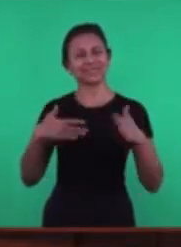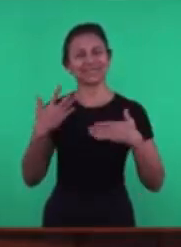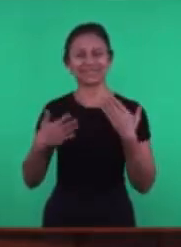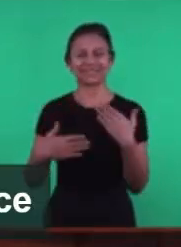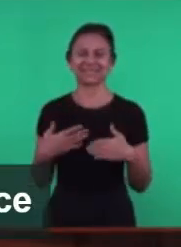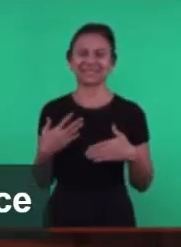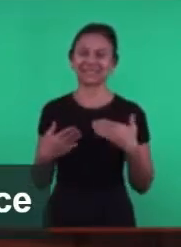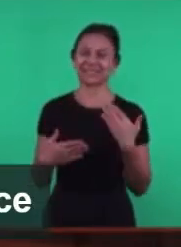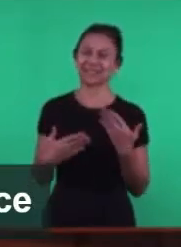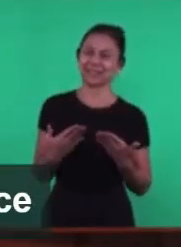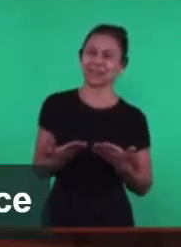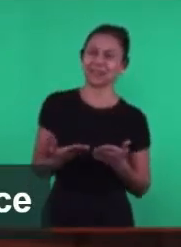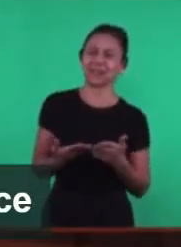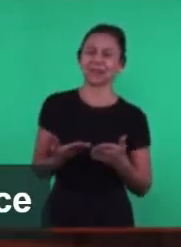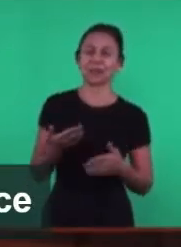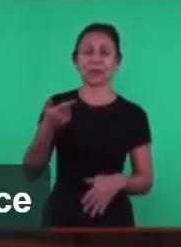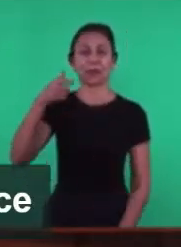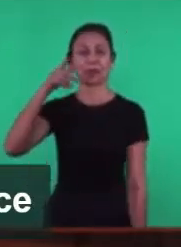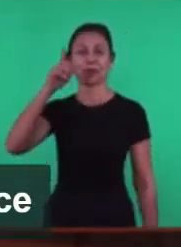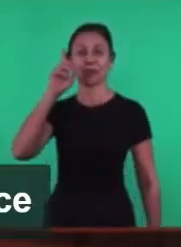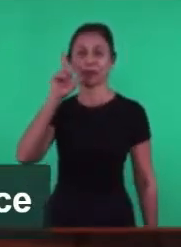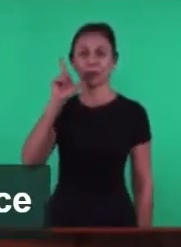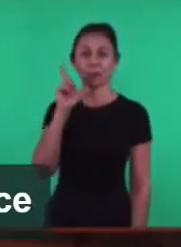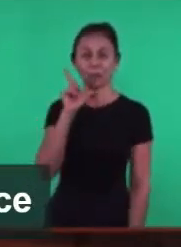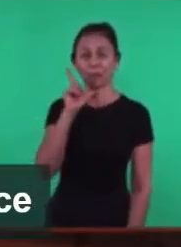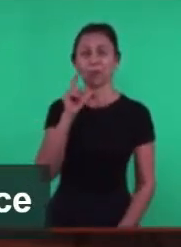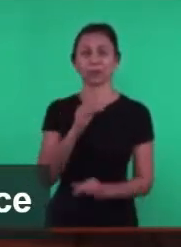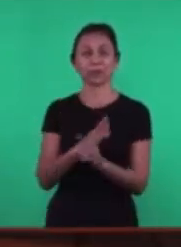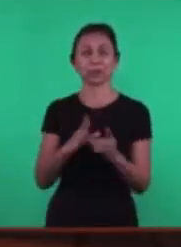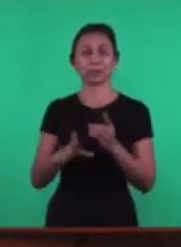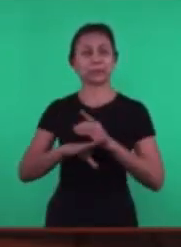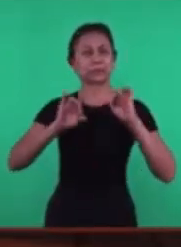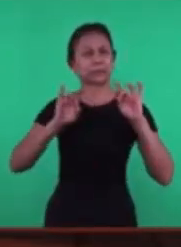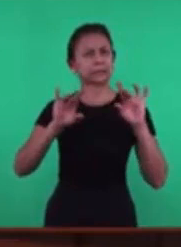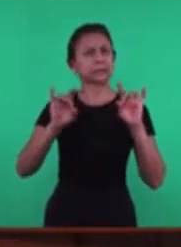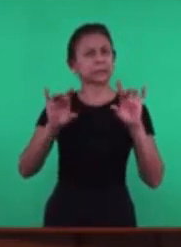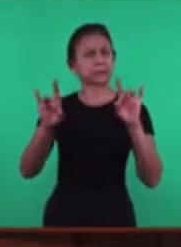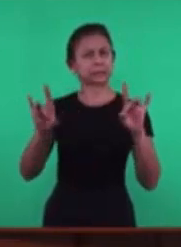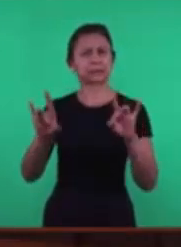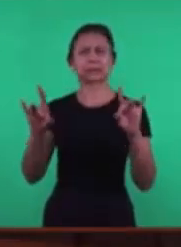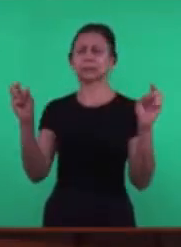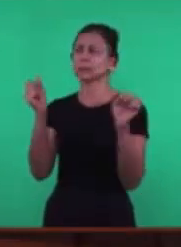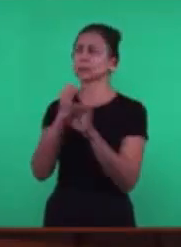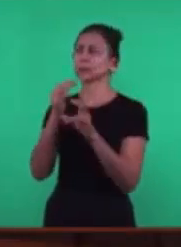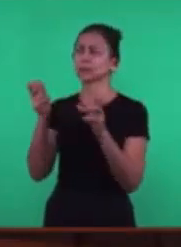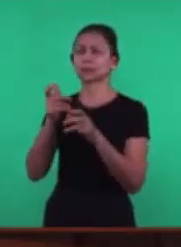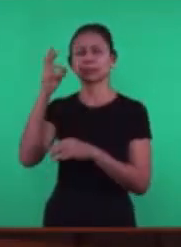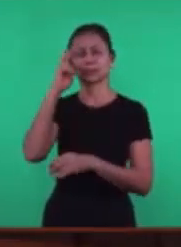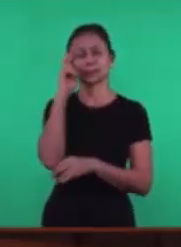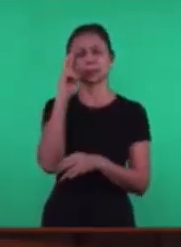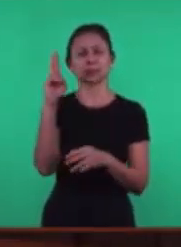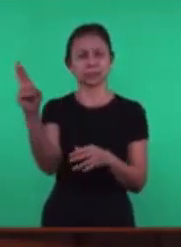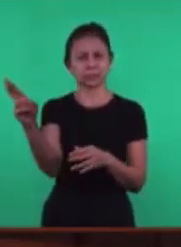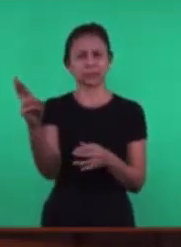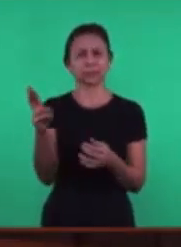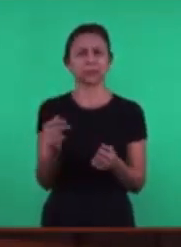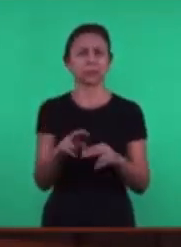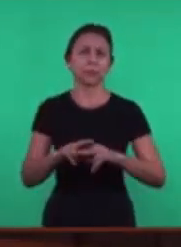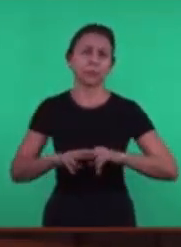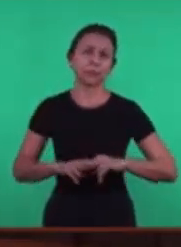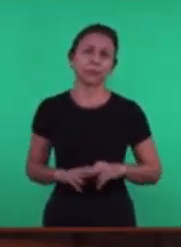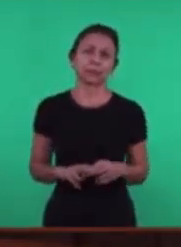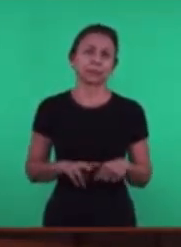Porque ontem tivemos aqui um culto especial de glorificação ao Senhor Pelo